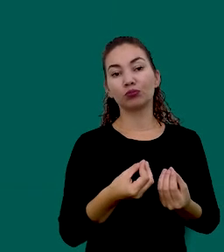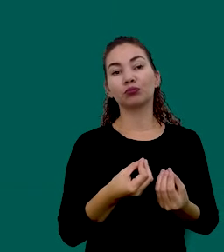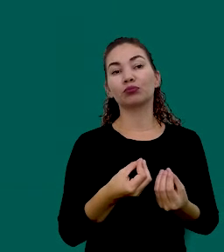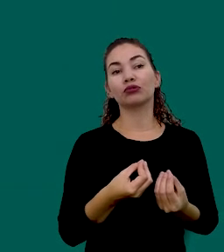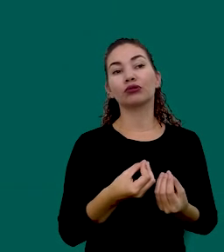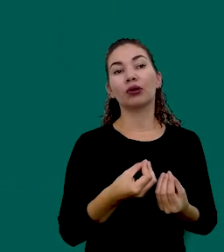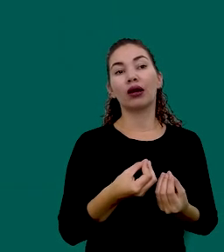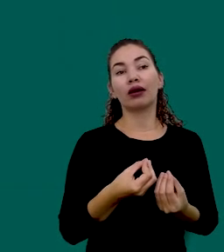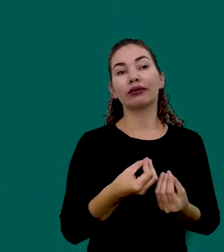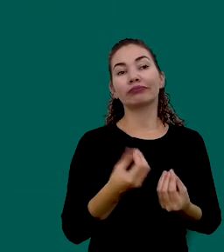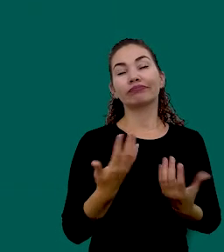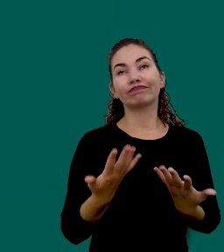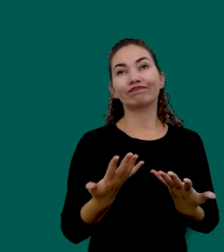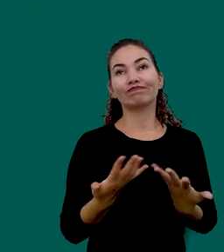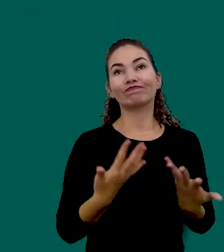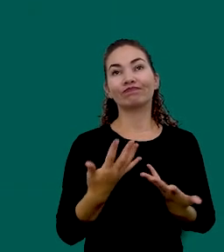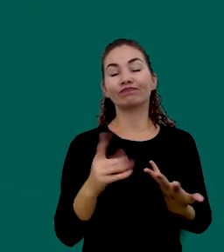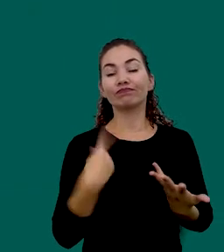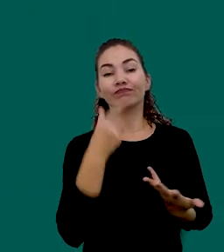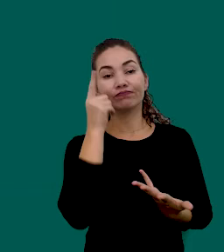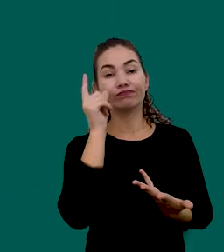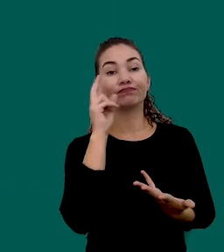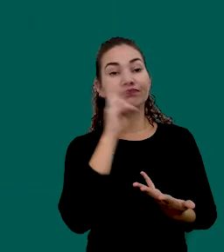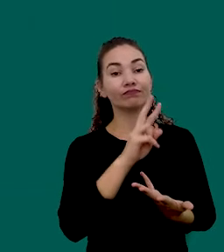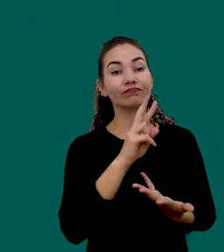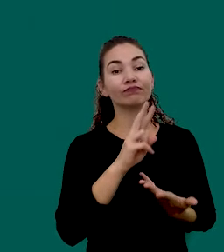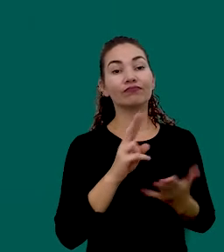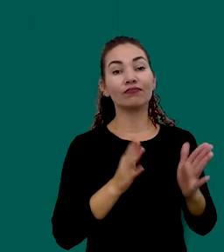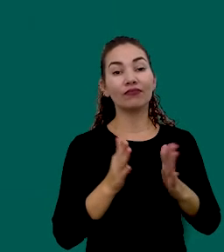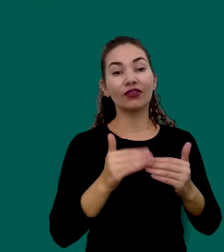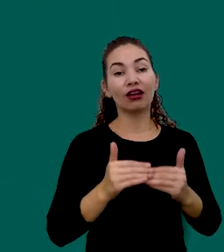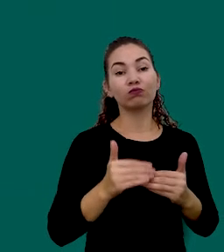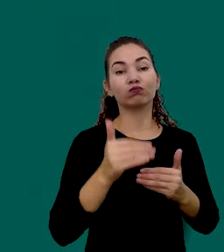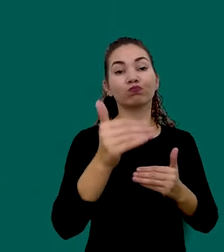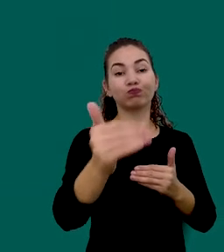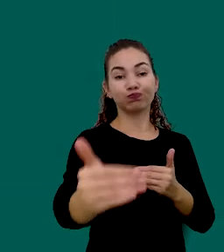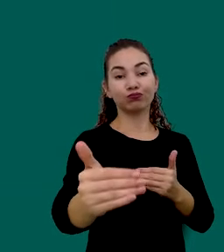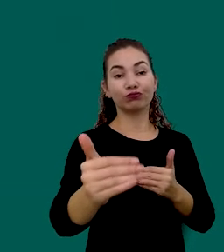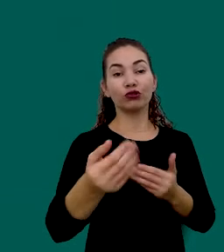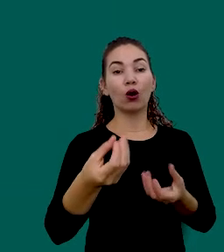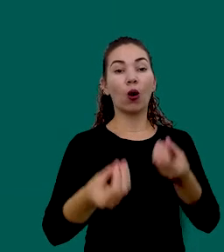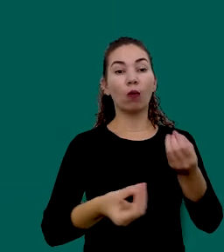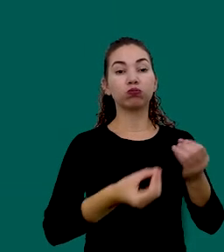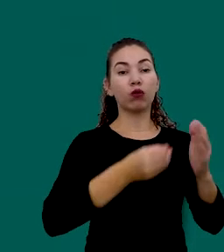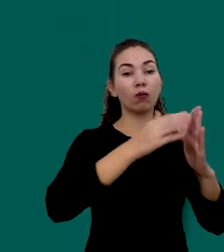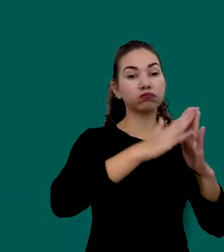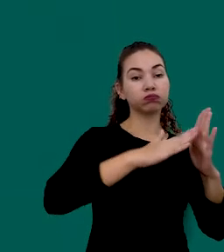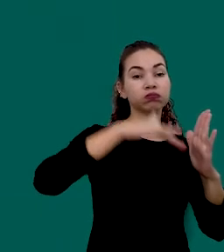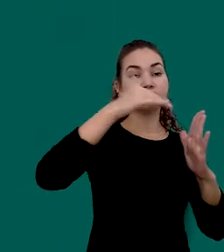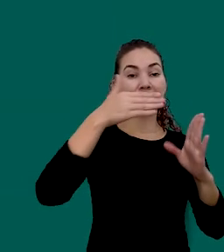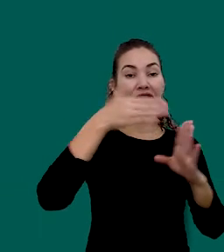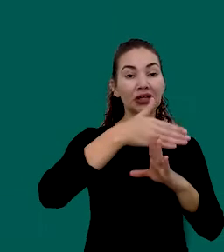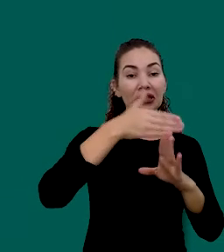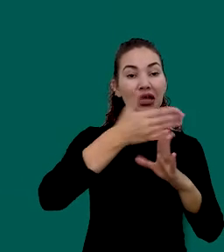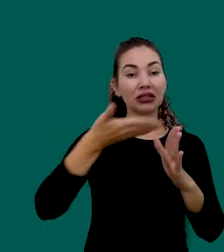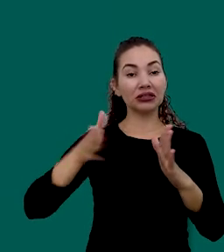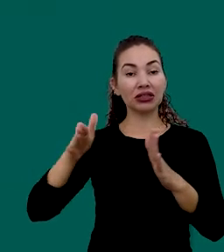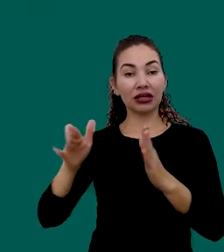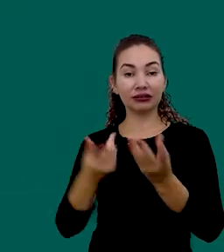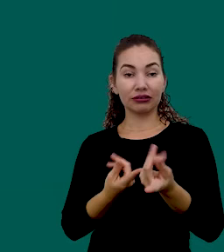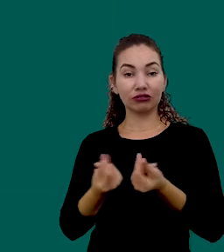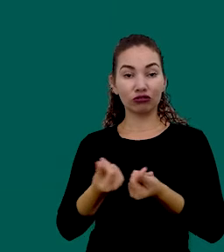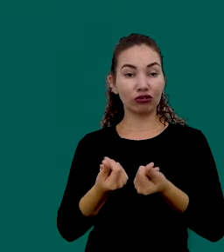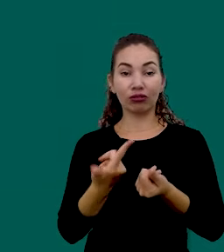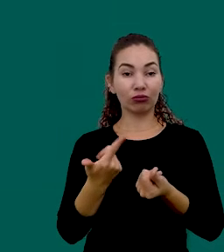seja Que a gente Consiga ver Ao longo do tempo As flutuações Nas nossas Entradas E saídas A